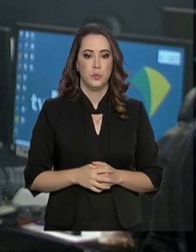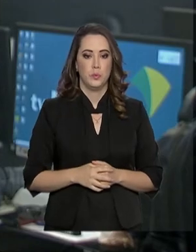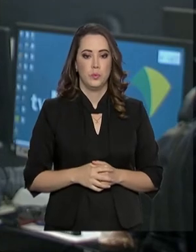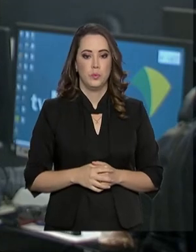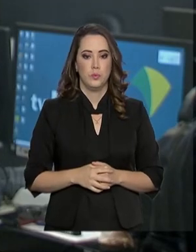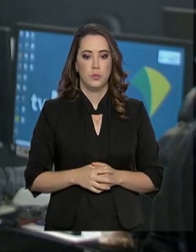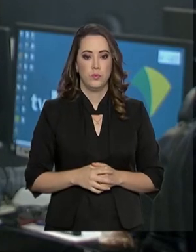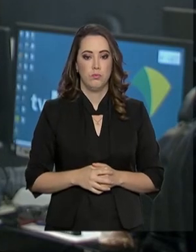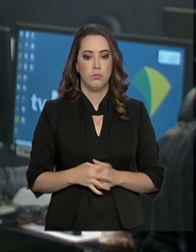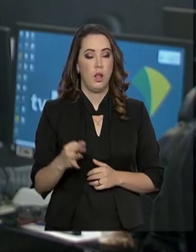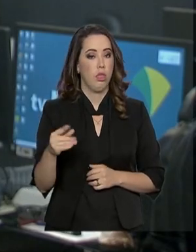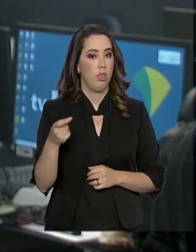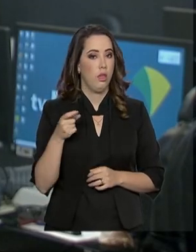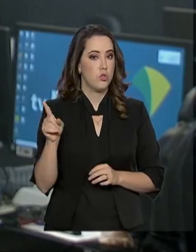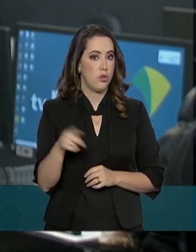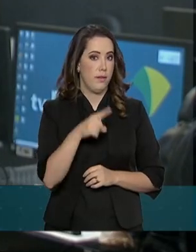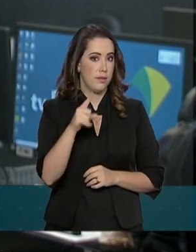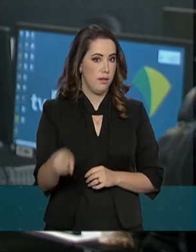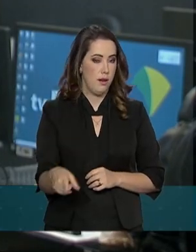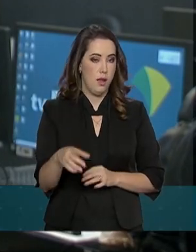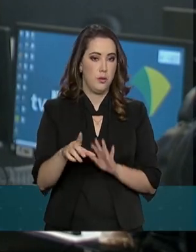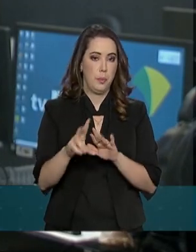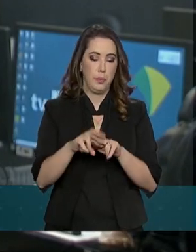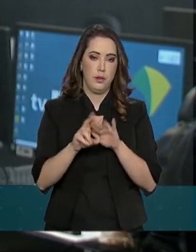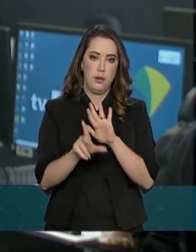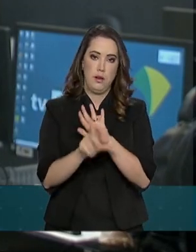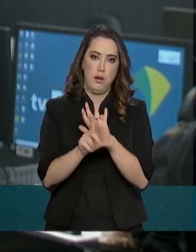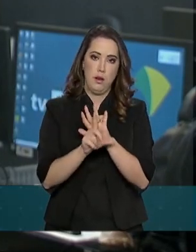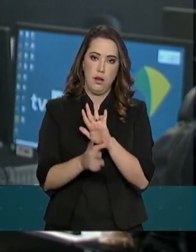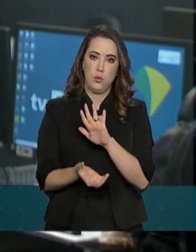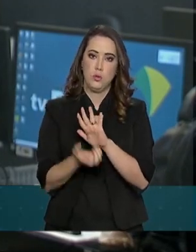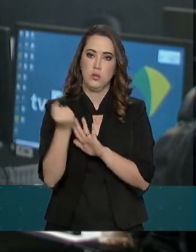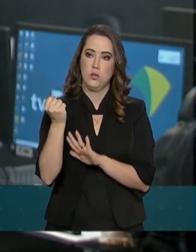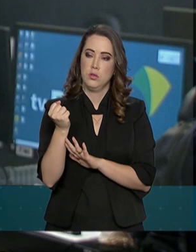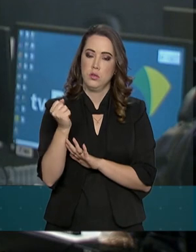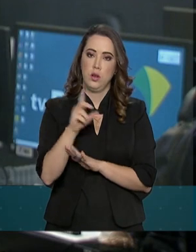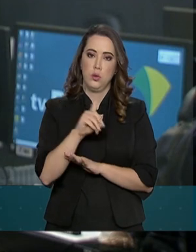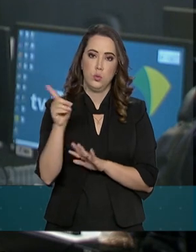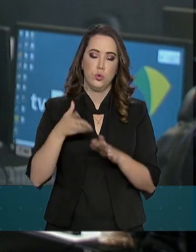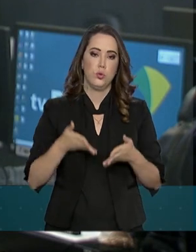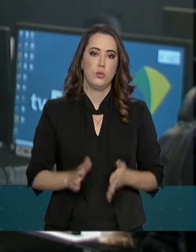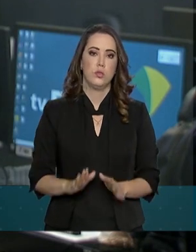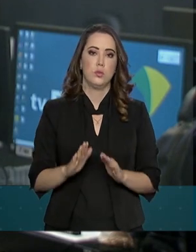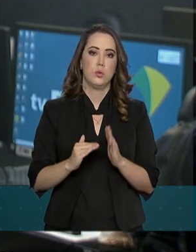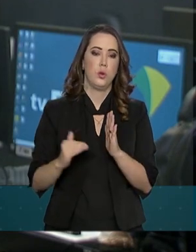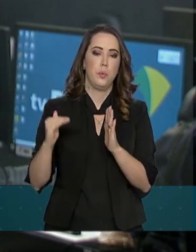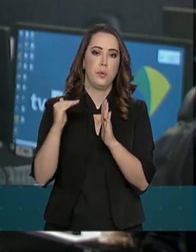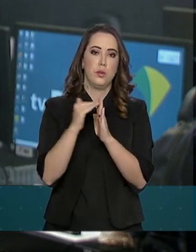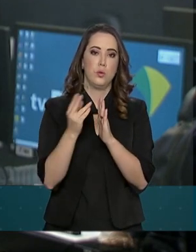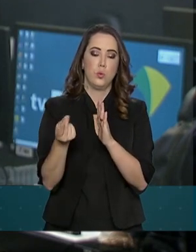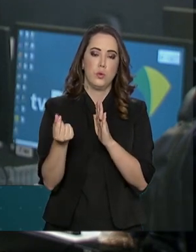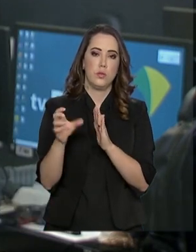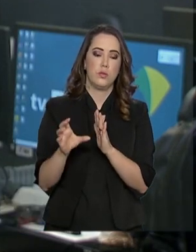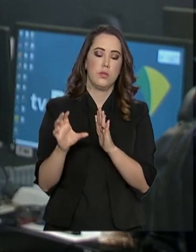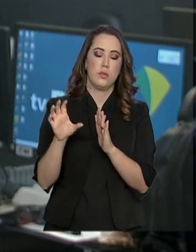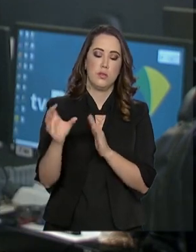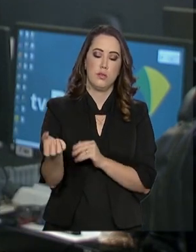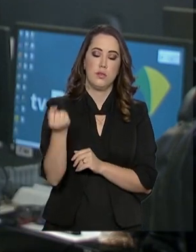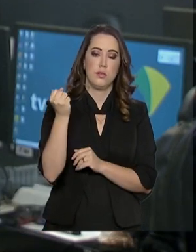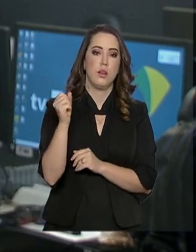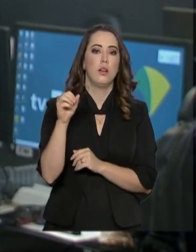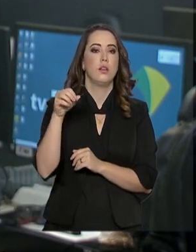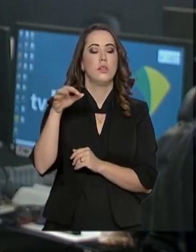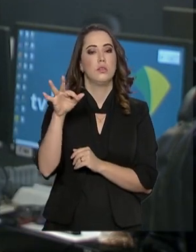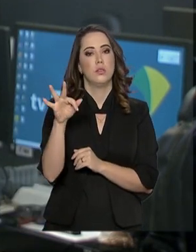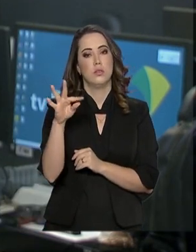A taxa foi extinta pela lei que instituiu o saque aniversário e aumentou o saque imediato do FGTS e foi